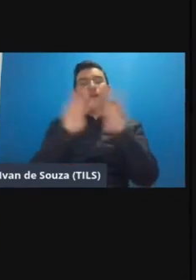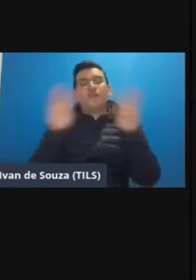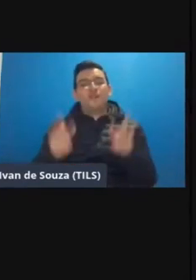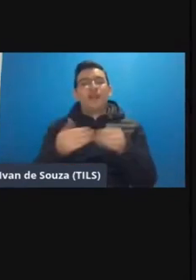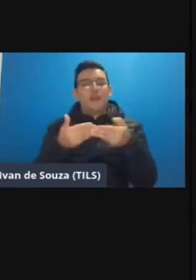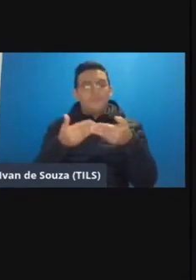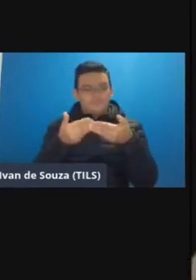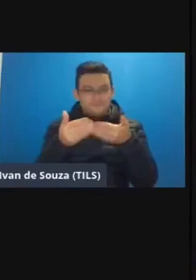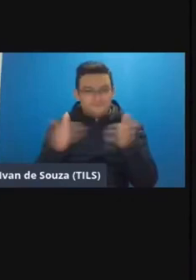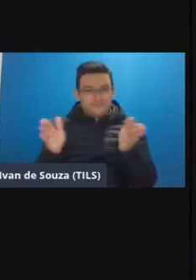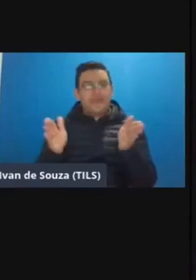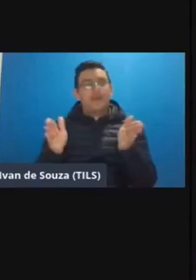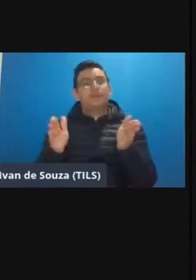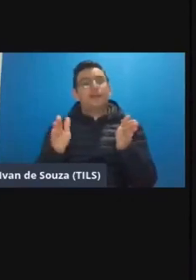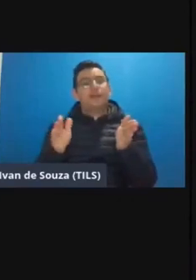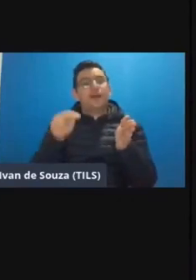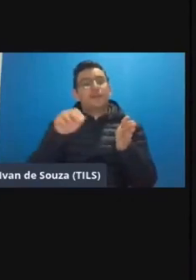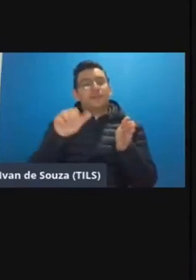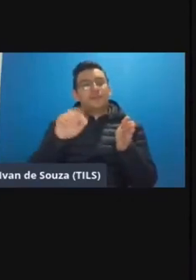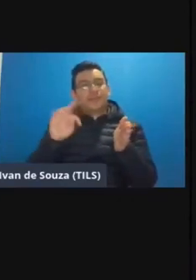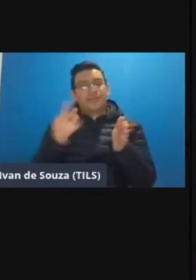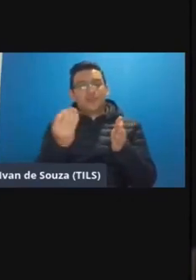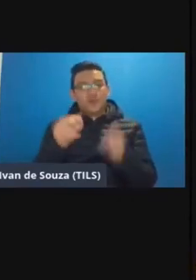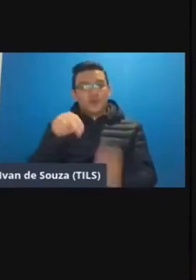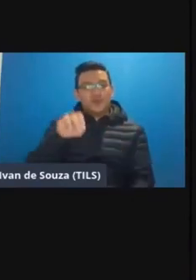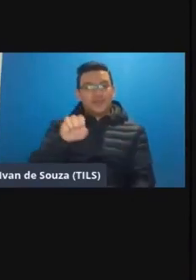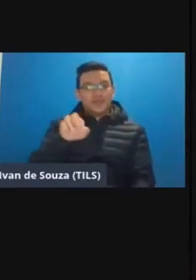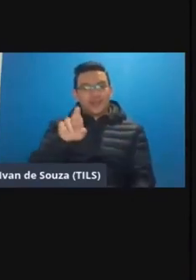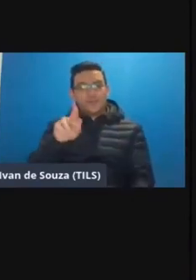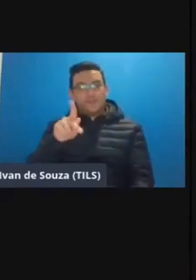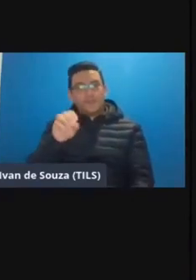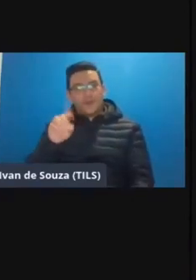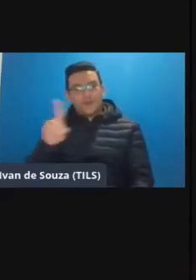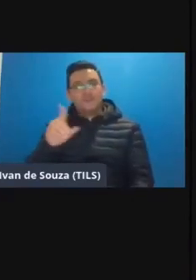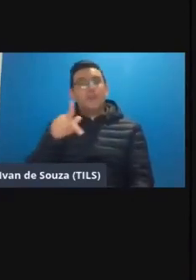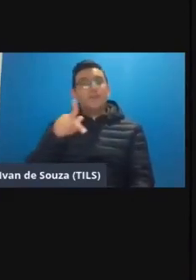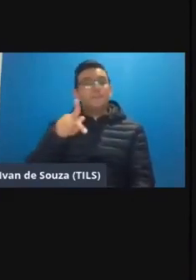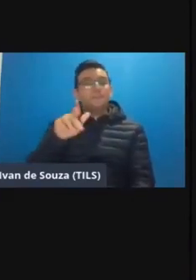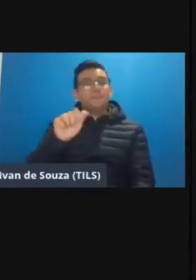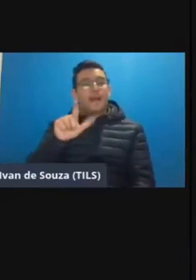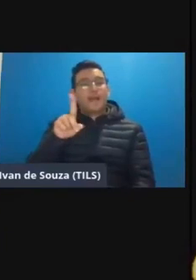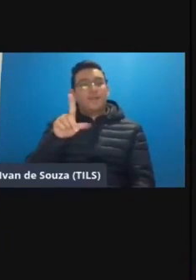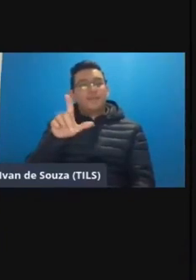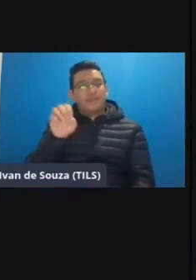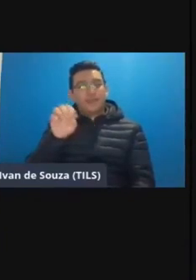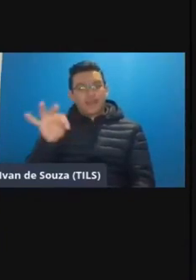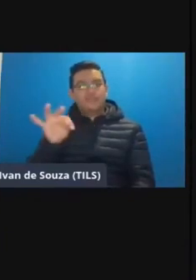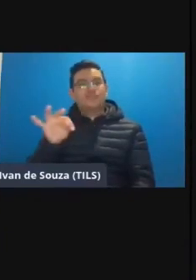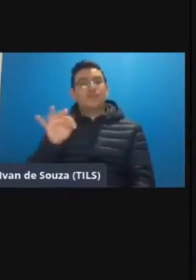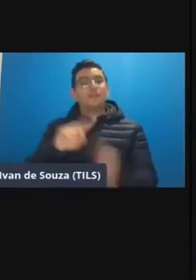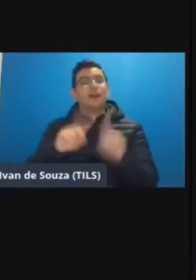é a Nath já colocou aqui ó Nier Pod e o Padlet mas acho que lá na